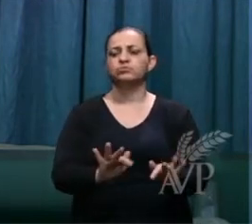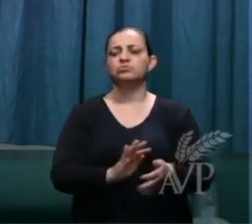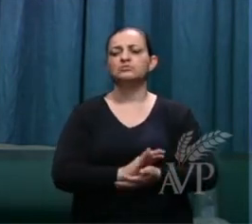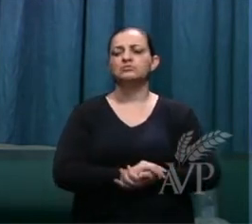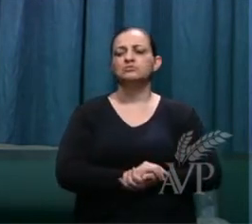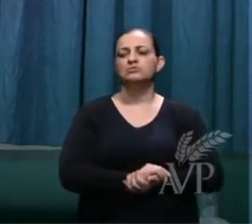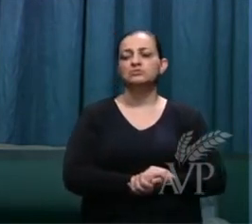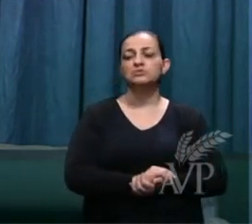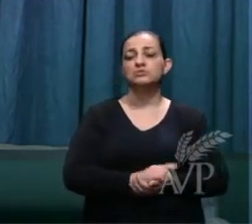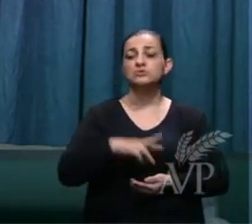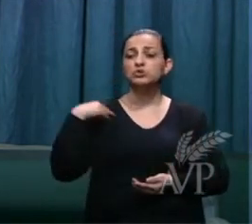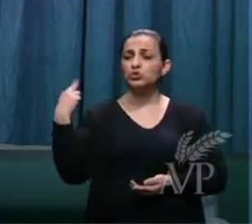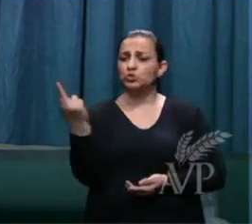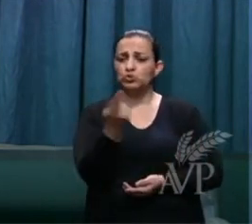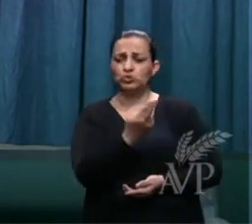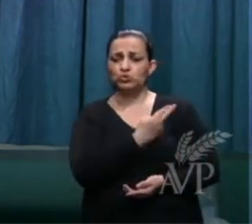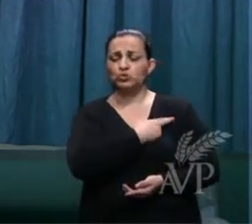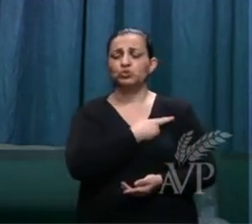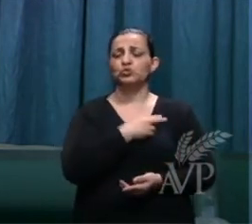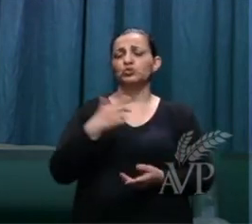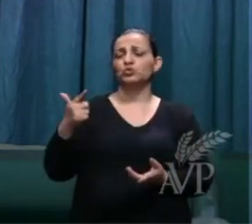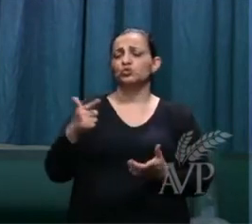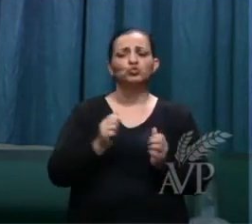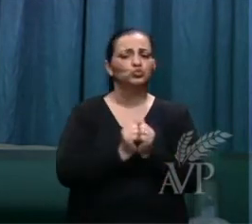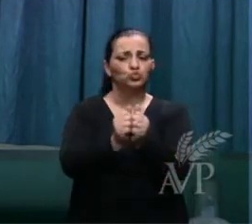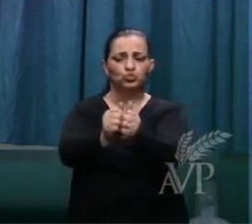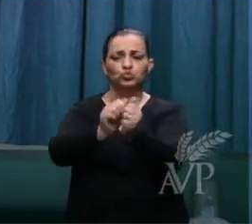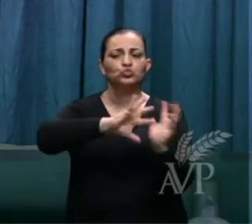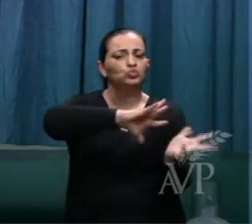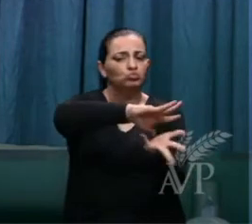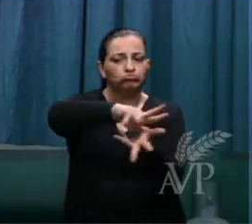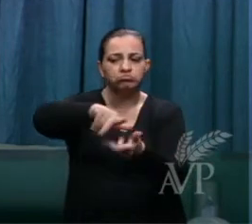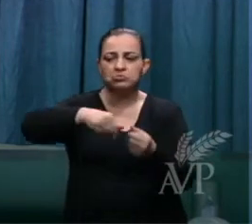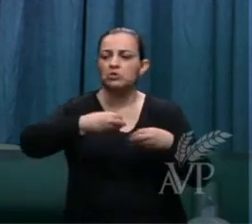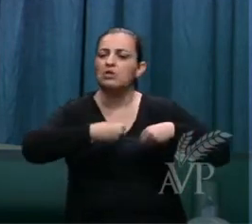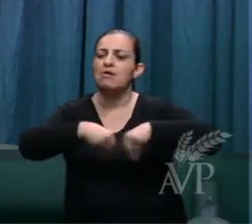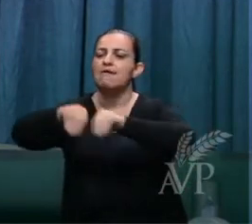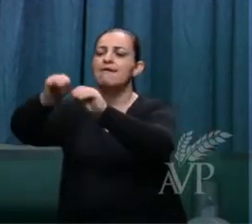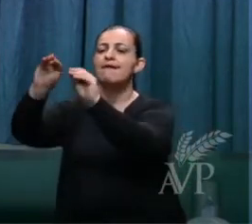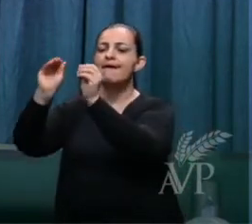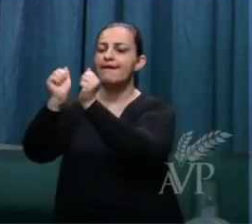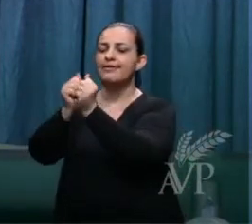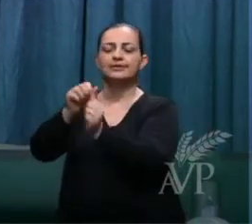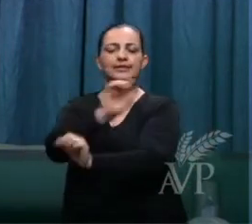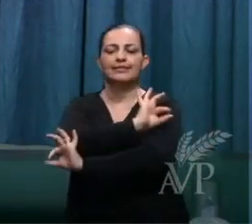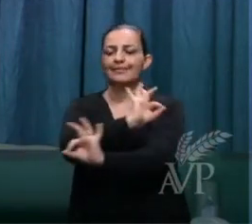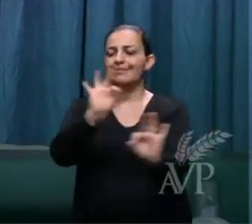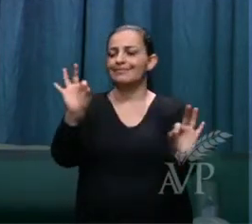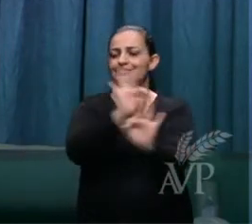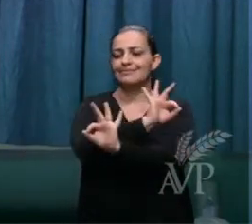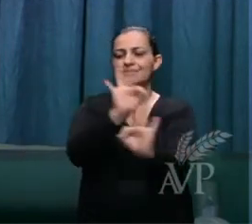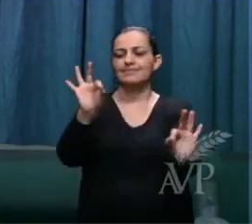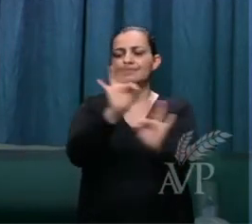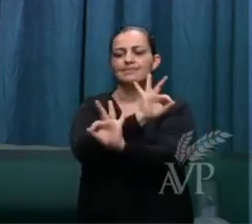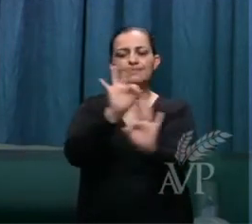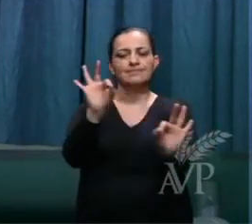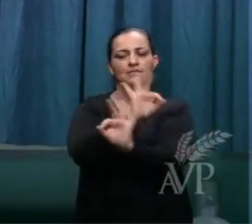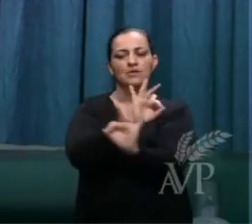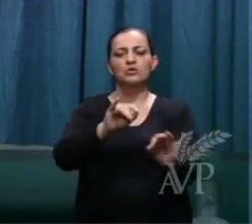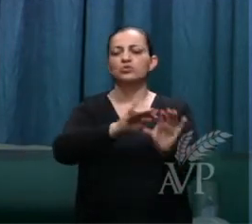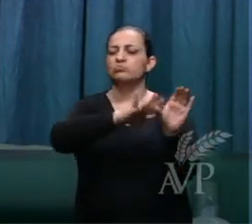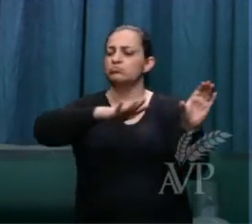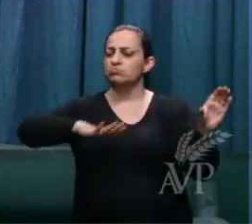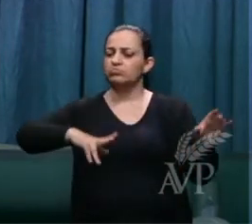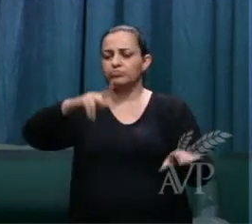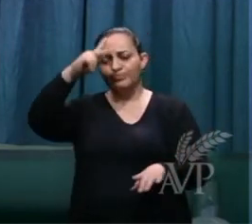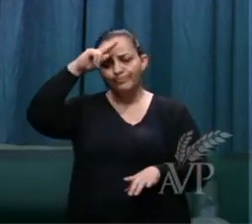e nós não levaremos nada deste mundo a não ser o nosso caráter aquilo que somos